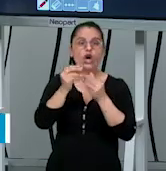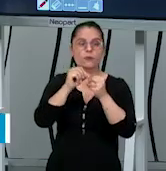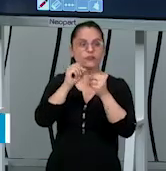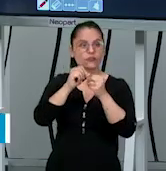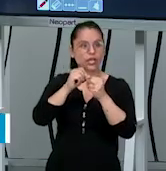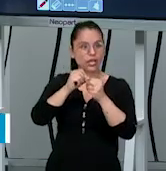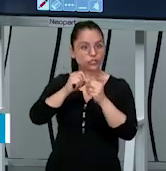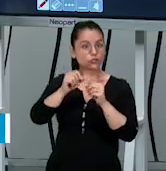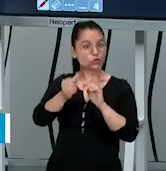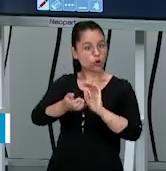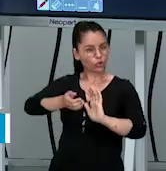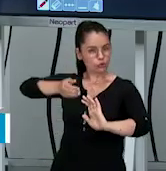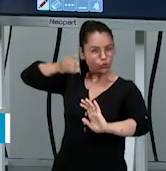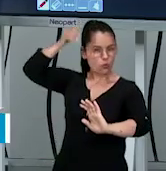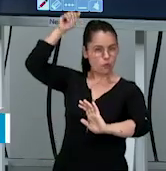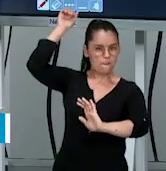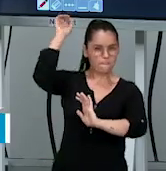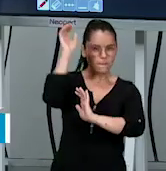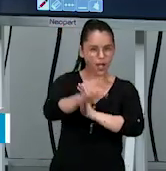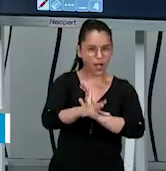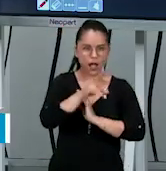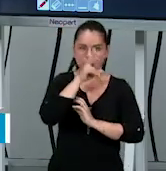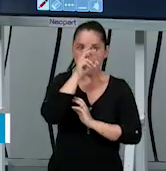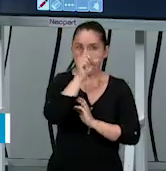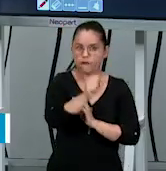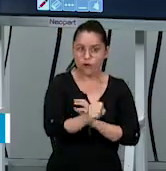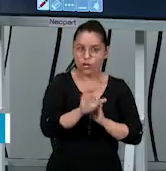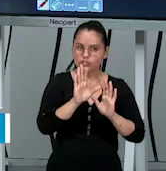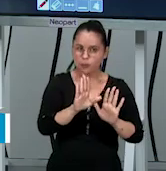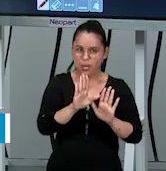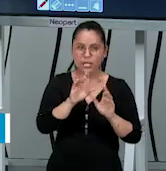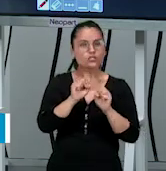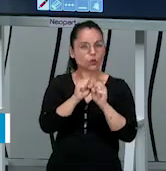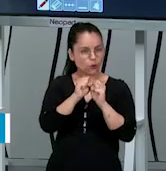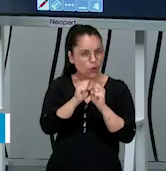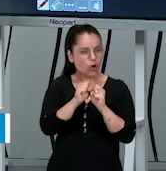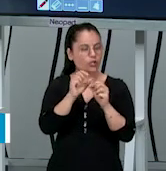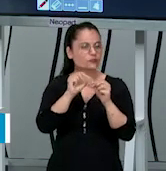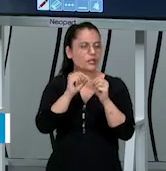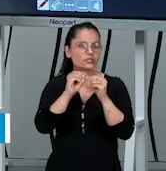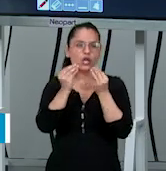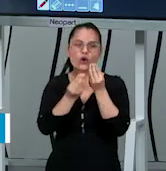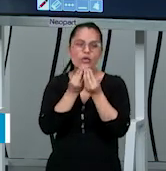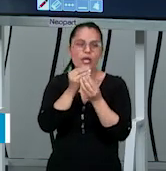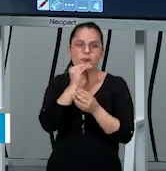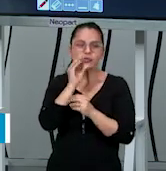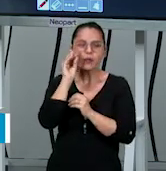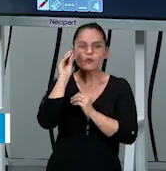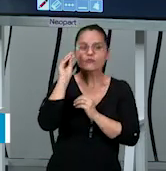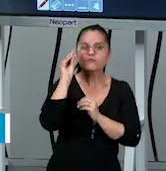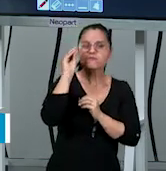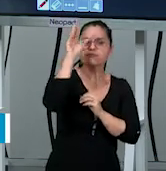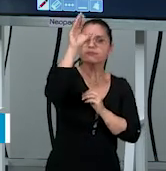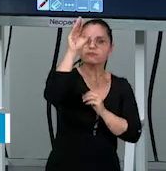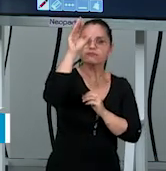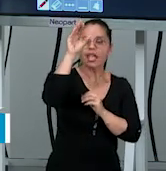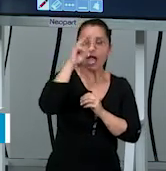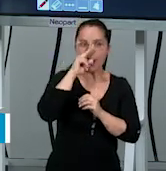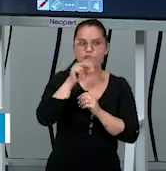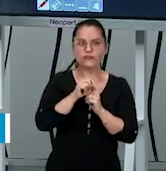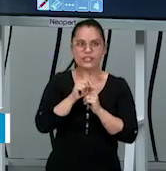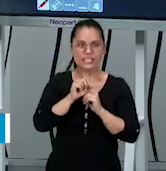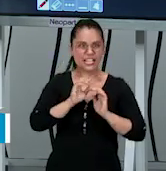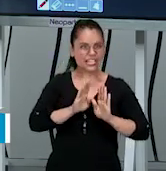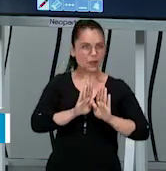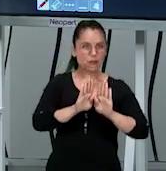Com movimenta cortada, que é um tapa na bola. Mas como eu disse, nada impede de fazer um ataque dando uma pingadinha. Eu vi que o meu adversário